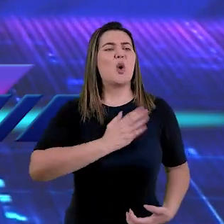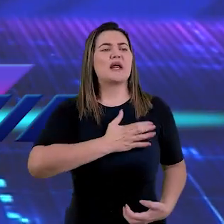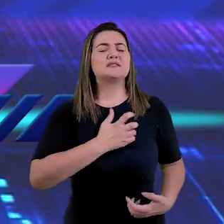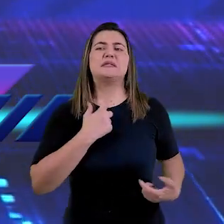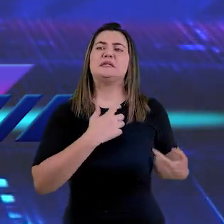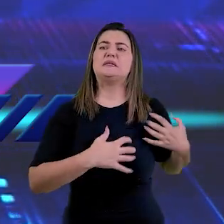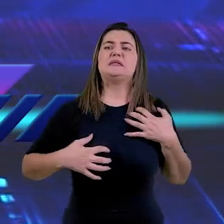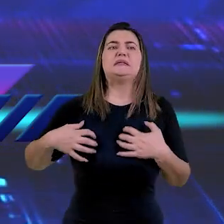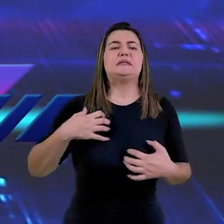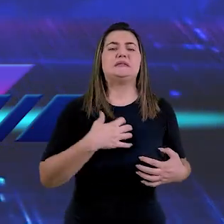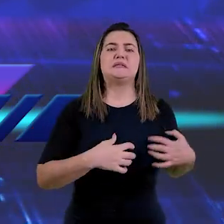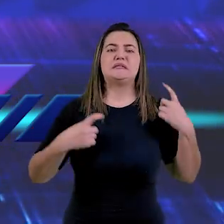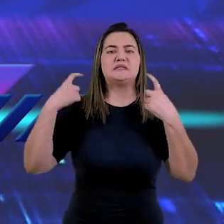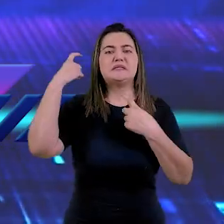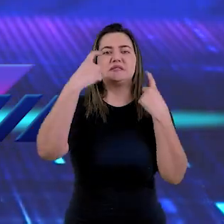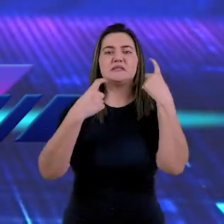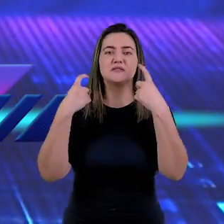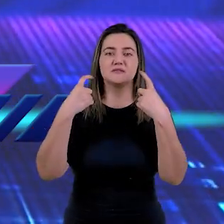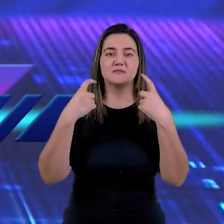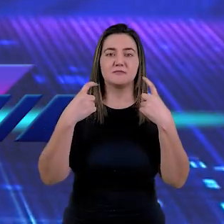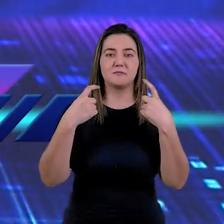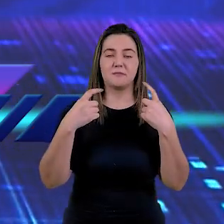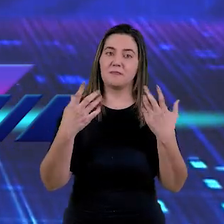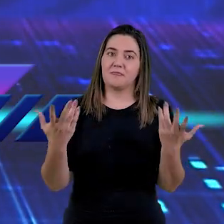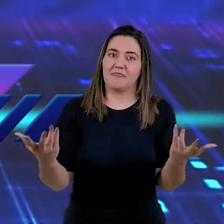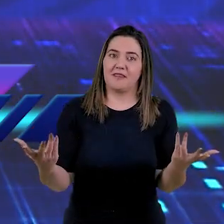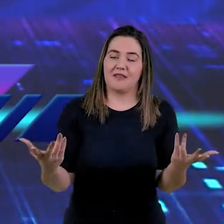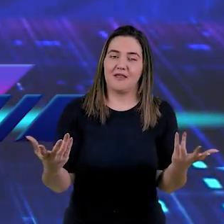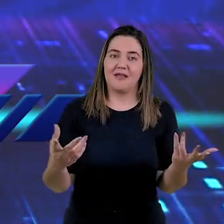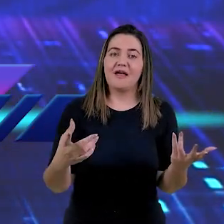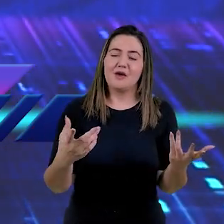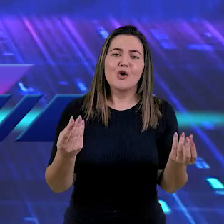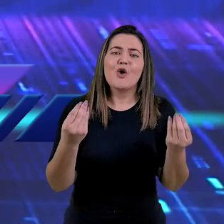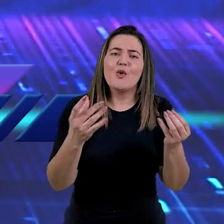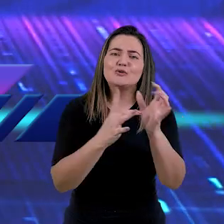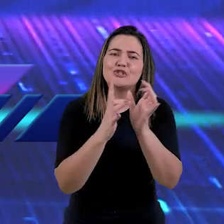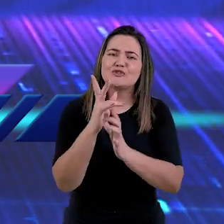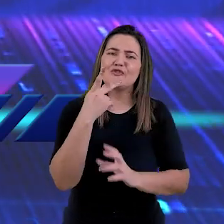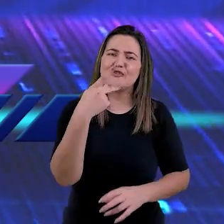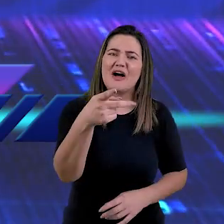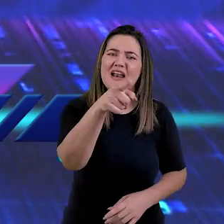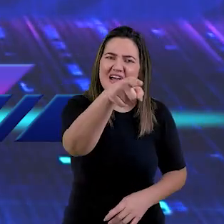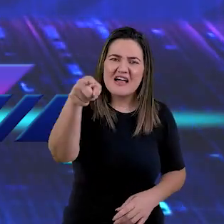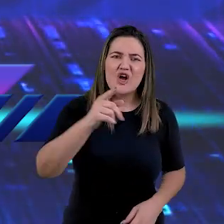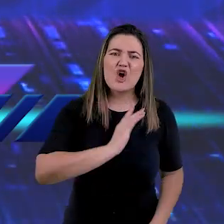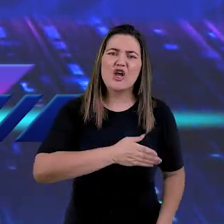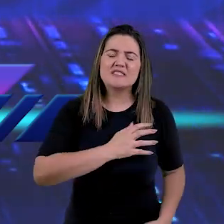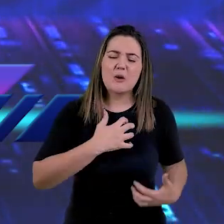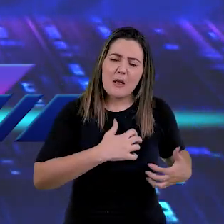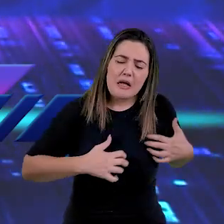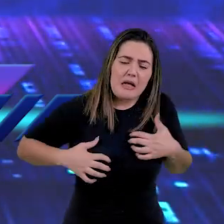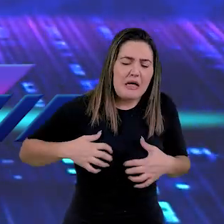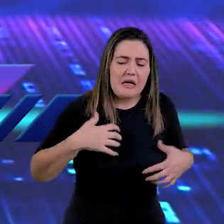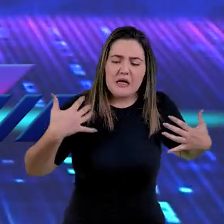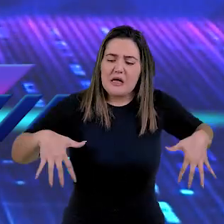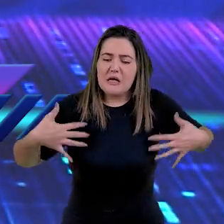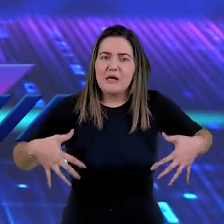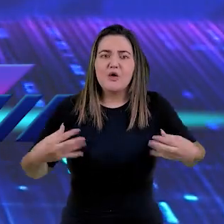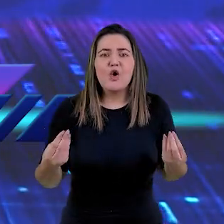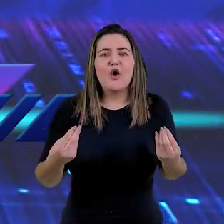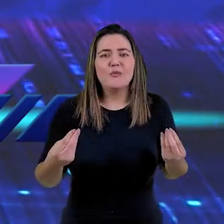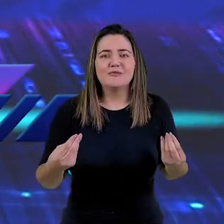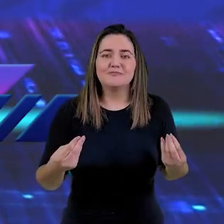Para por aqui um pouquinho, é como alguém pode ter um coração que não se preocupa, algum coração que não se